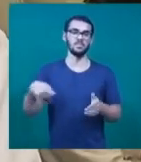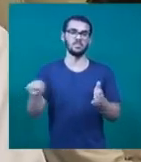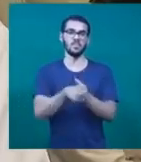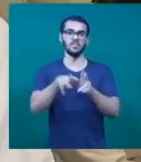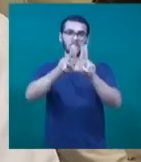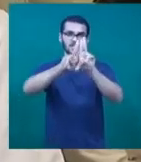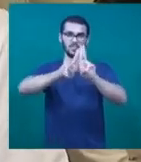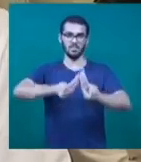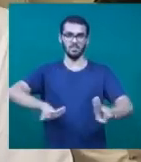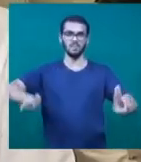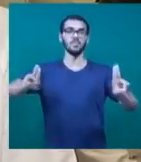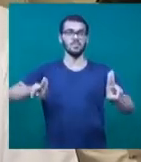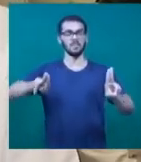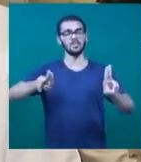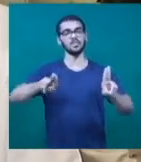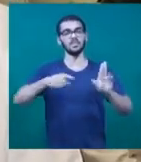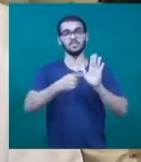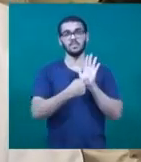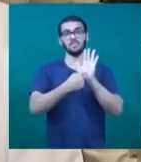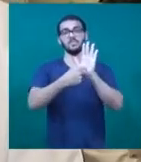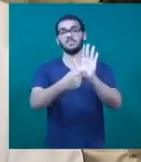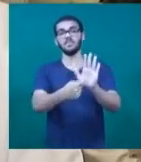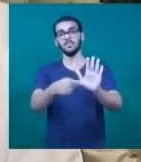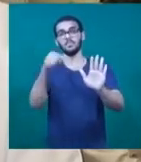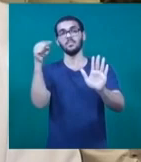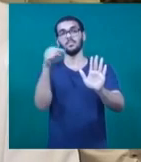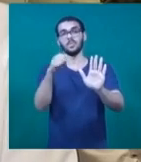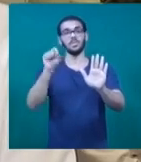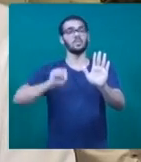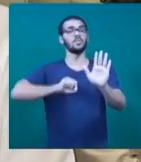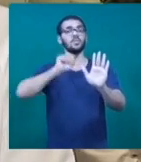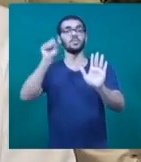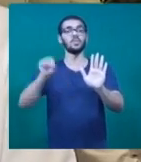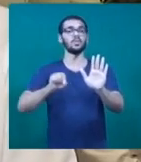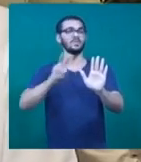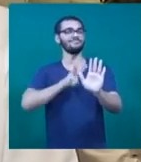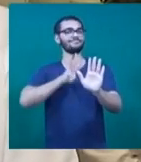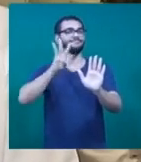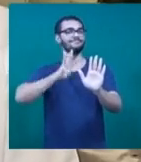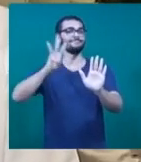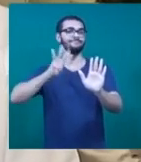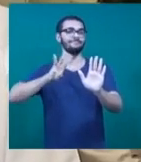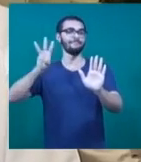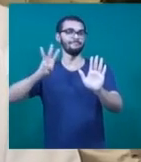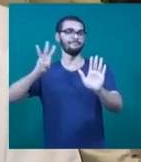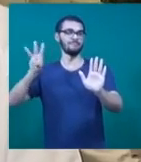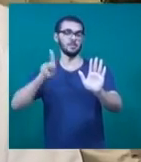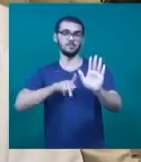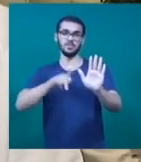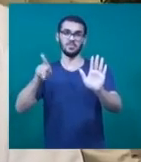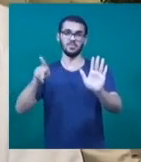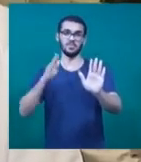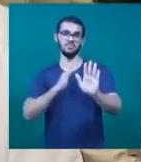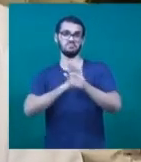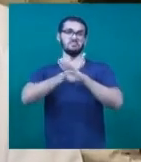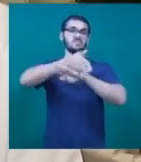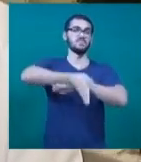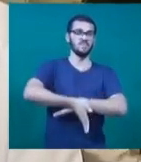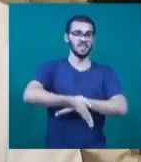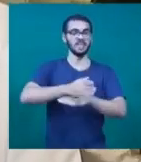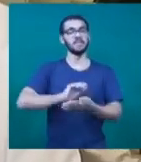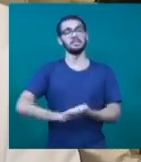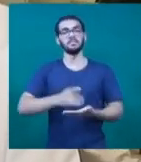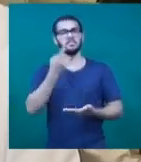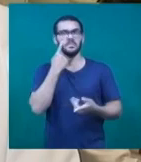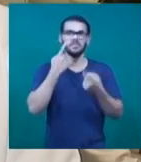de Santa Catarina, que vem apresentar um site onde todos os professores podem entrar, porque ele é gratuito,